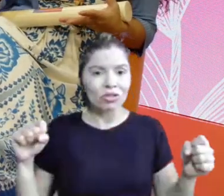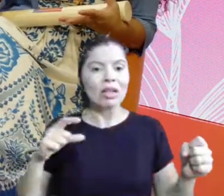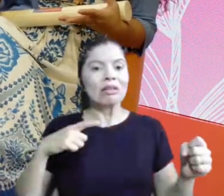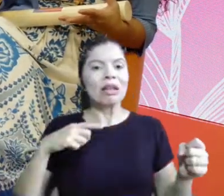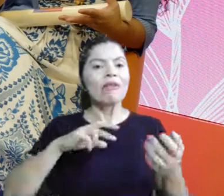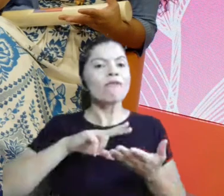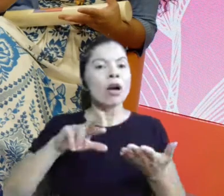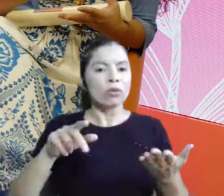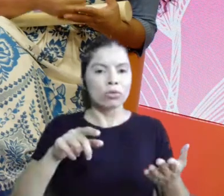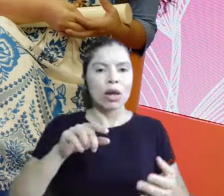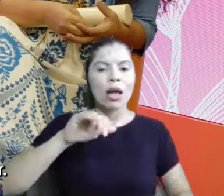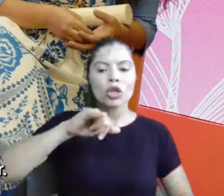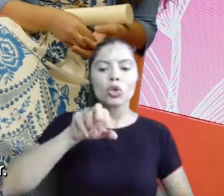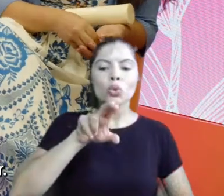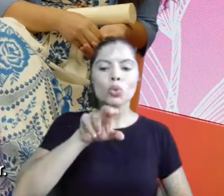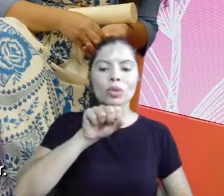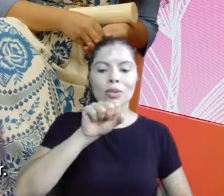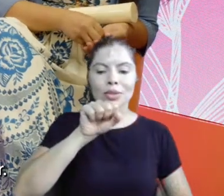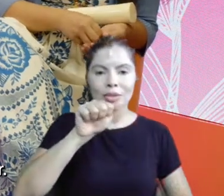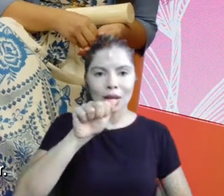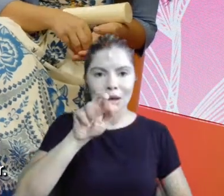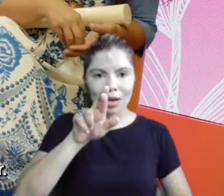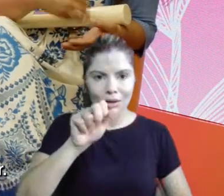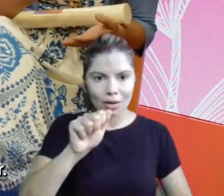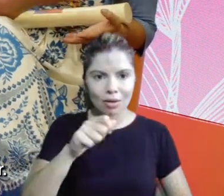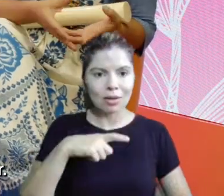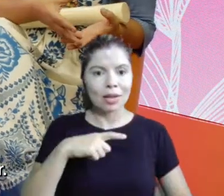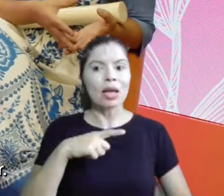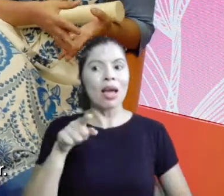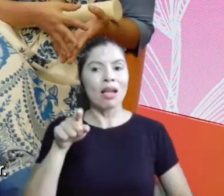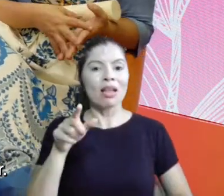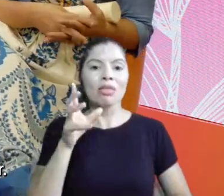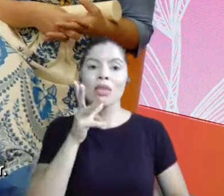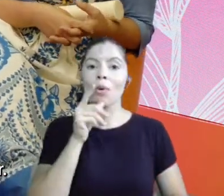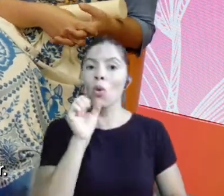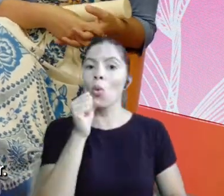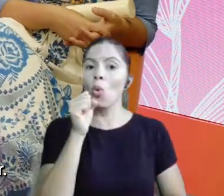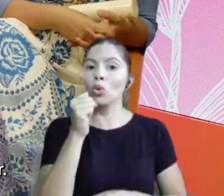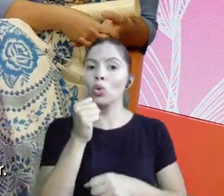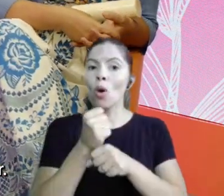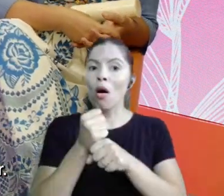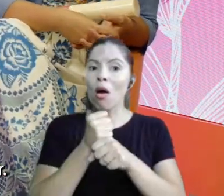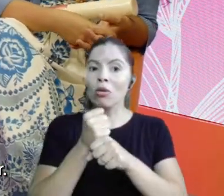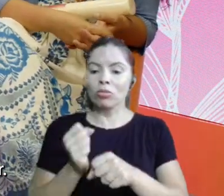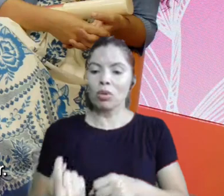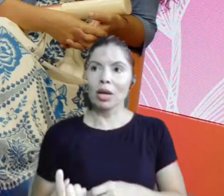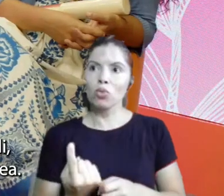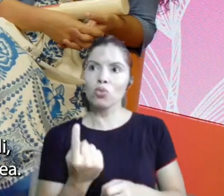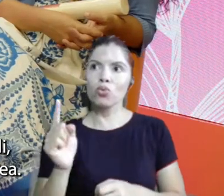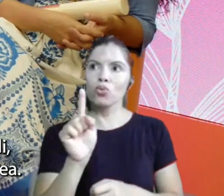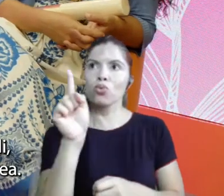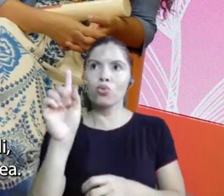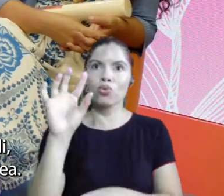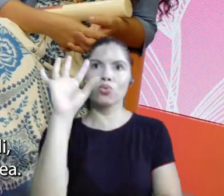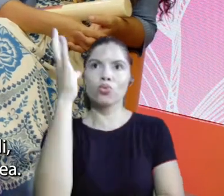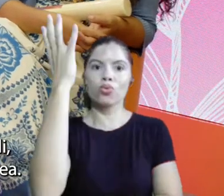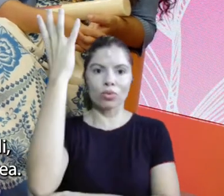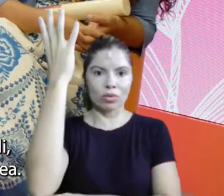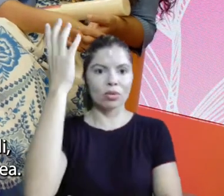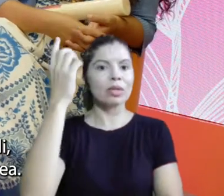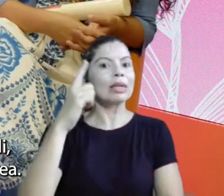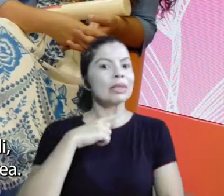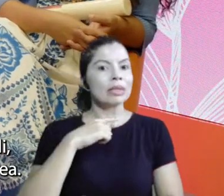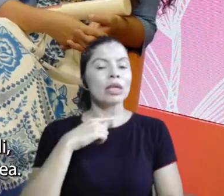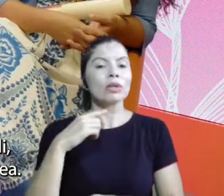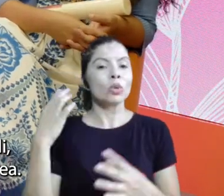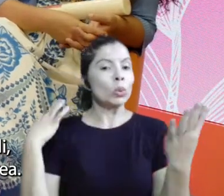palmito nativo da Mata Atlântica, e demora oito anos pra crescer, como a gente tem sempre